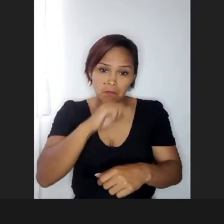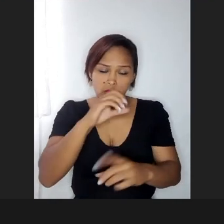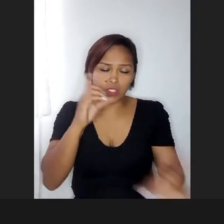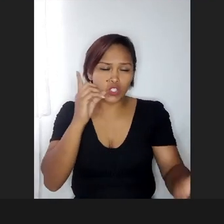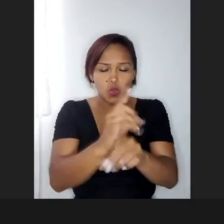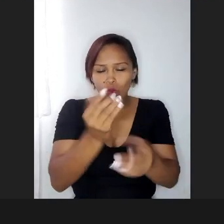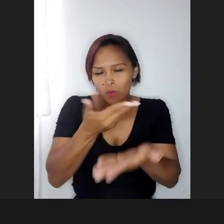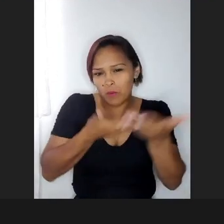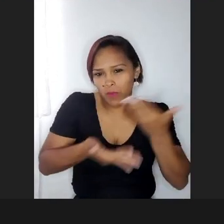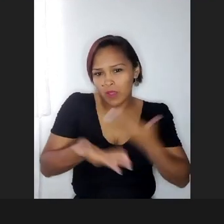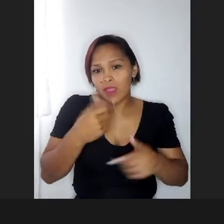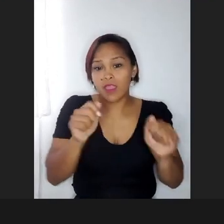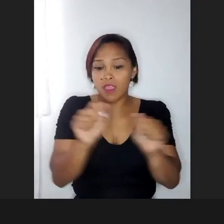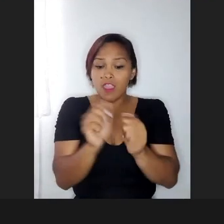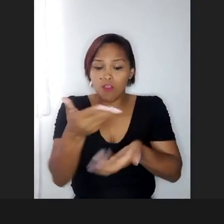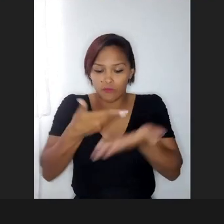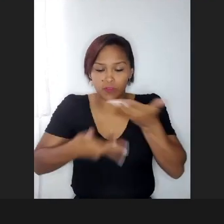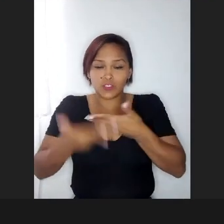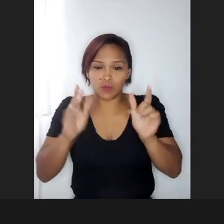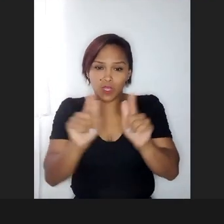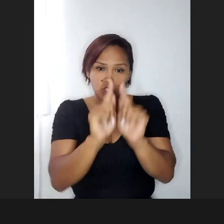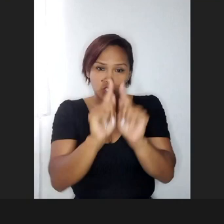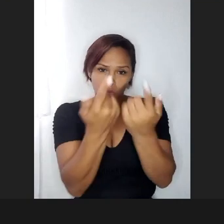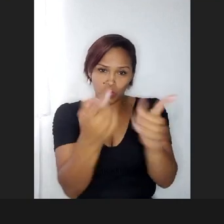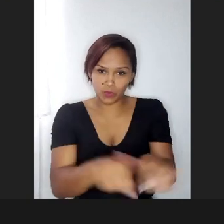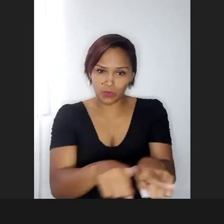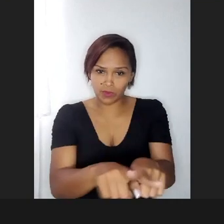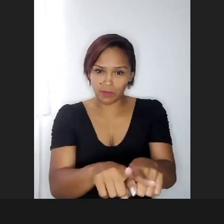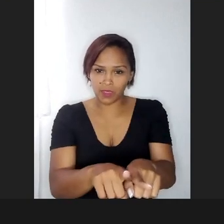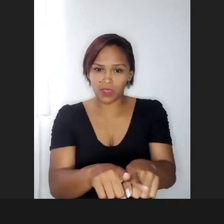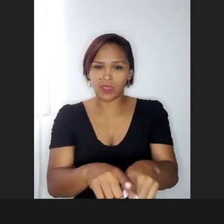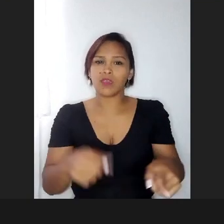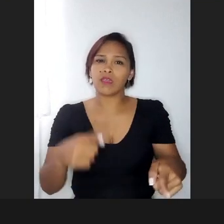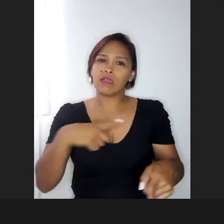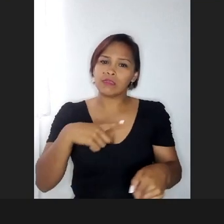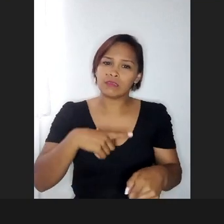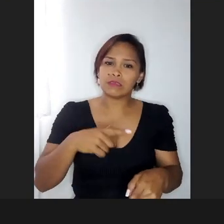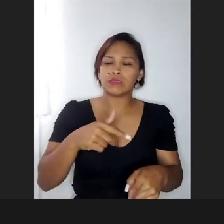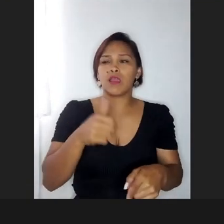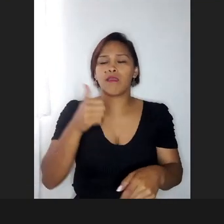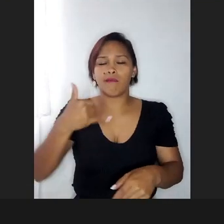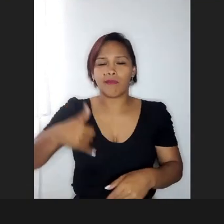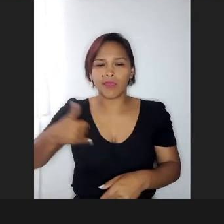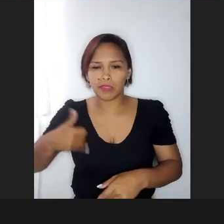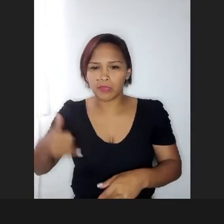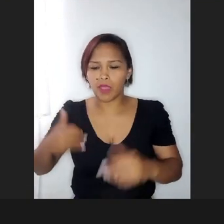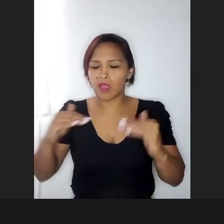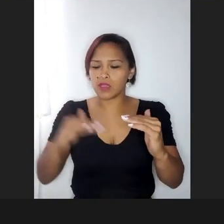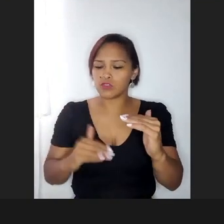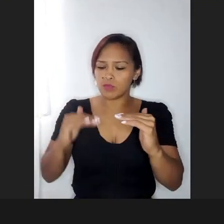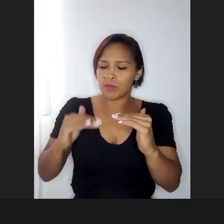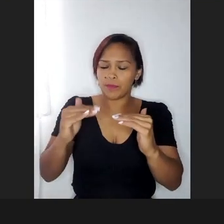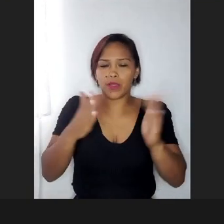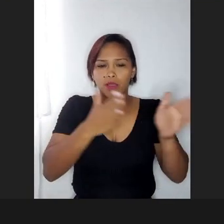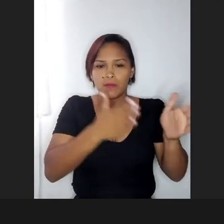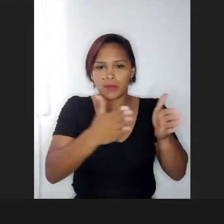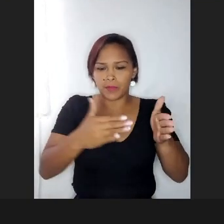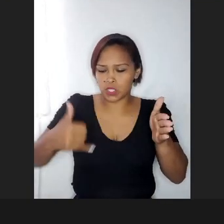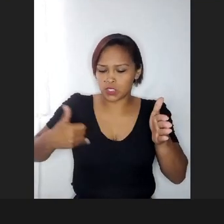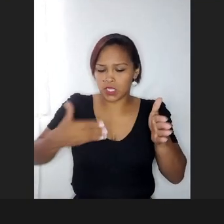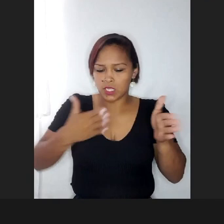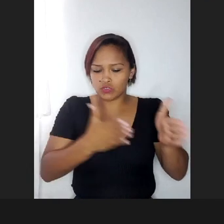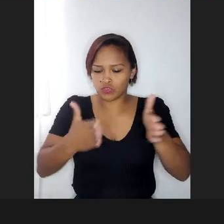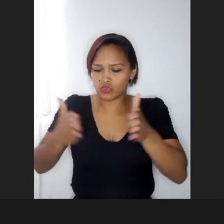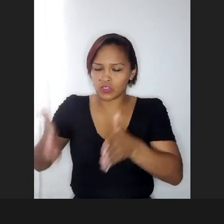Eu faço parte do grupo também, tem de tantos a tantos anos, de tantos a tantos anos, eu tô lá no grupo até sete